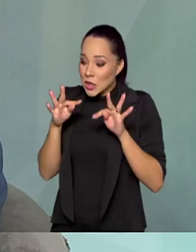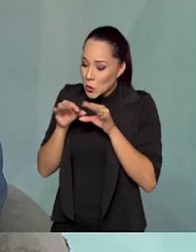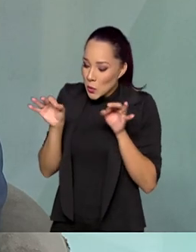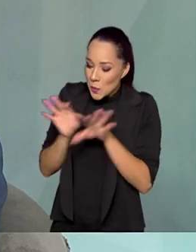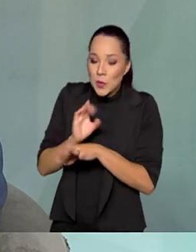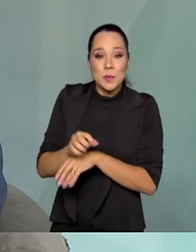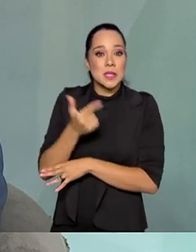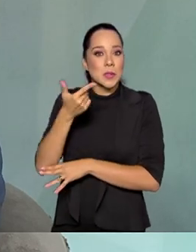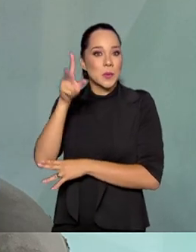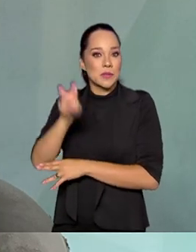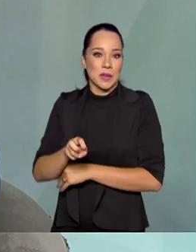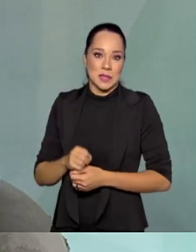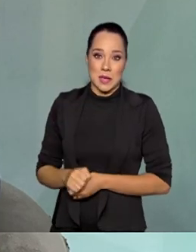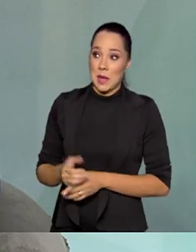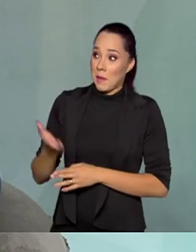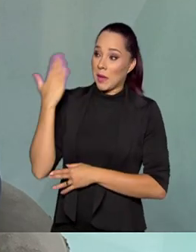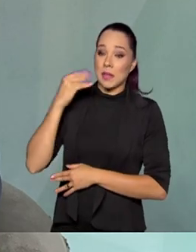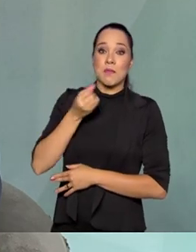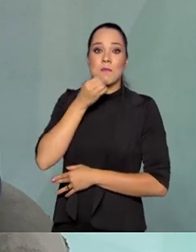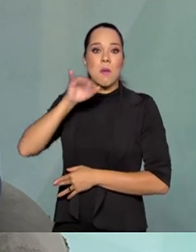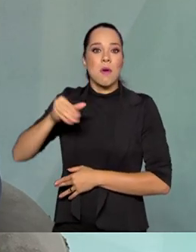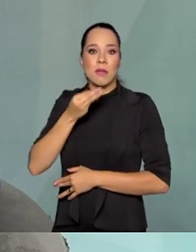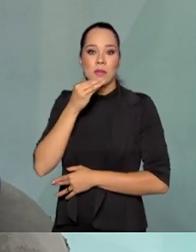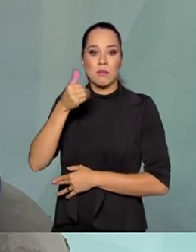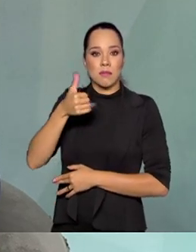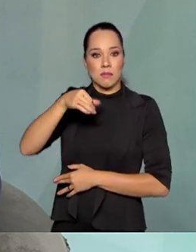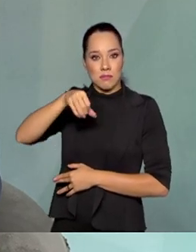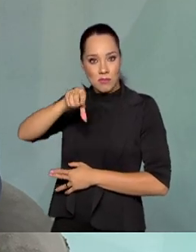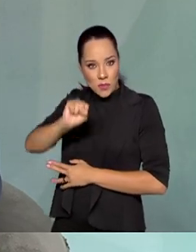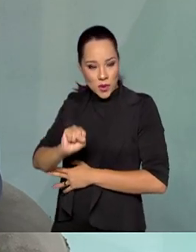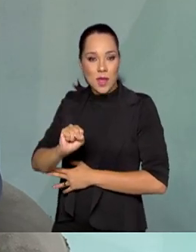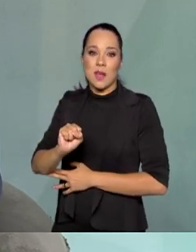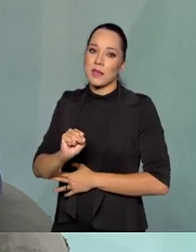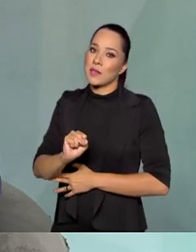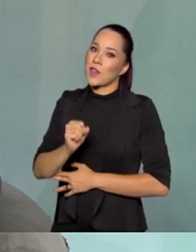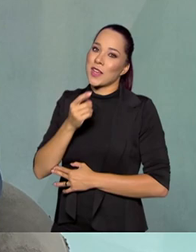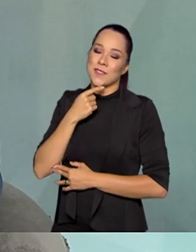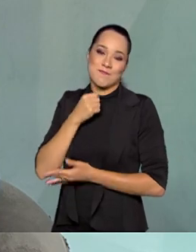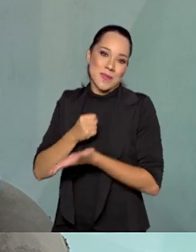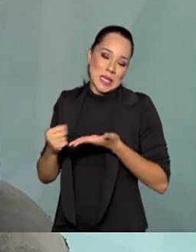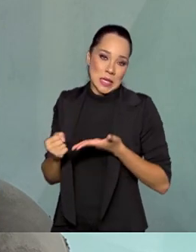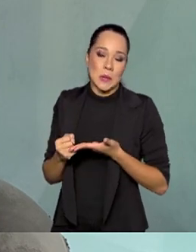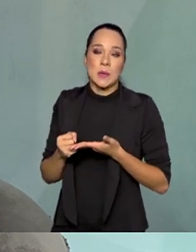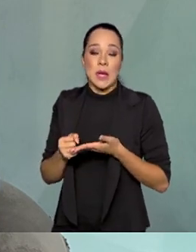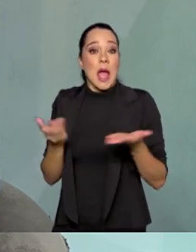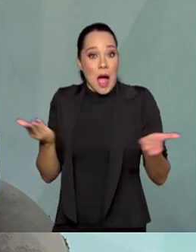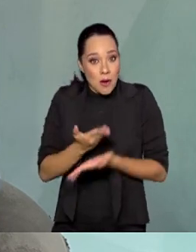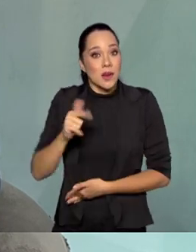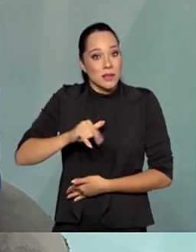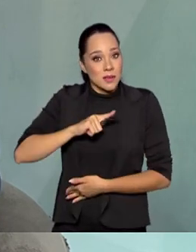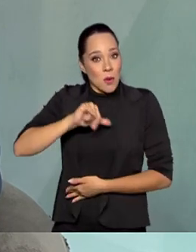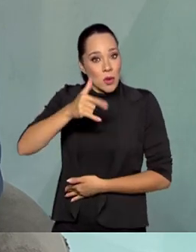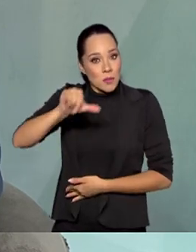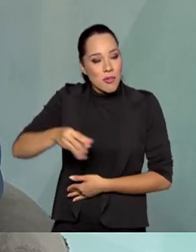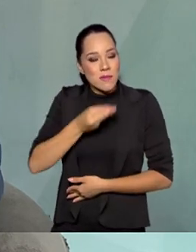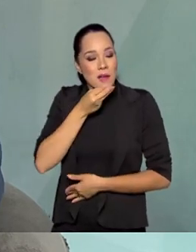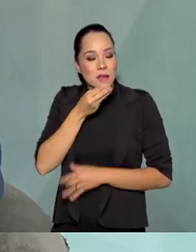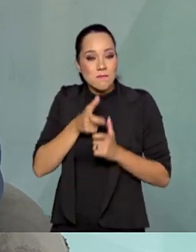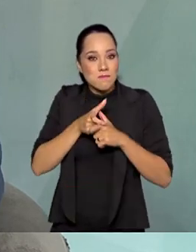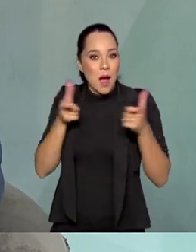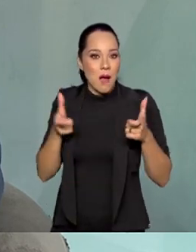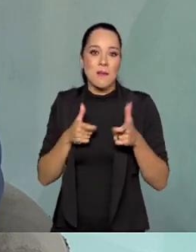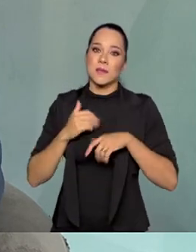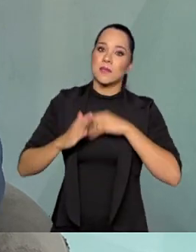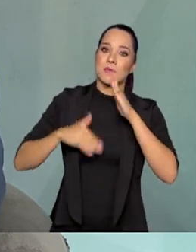segunda vez. Nós tivemos uma boa chance nos anos 80, não aproveitamos tanto. Agora existe uma oportunidade muito grande de